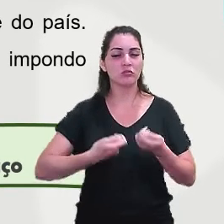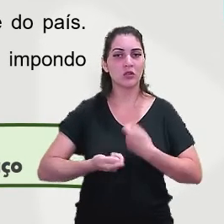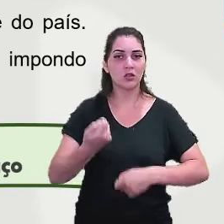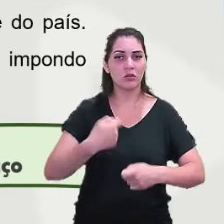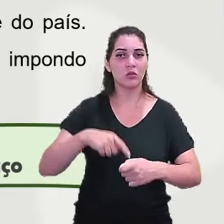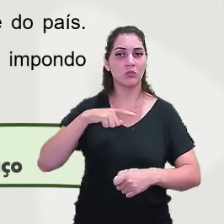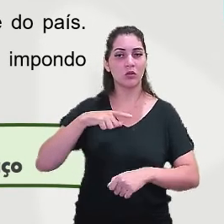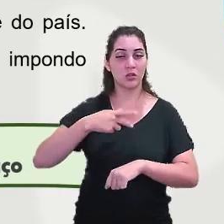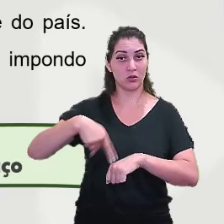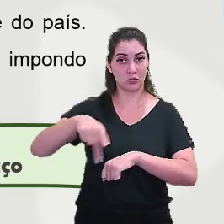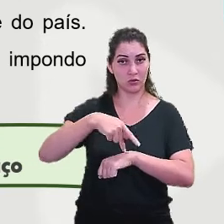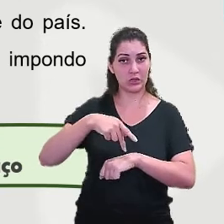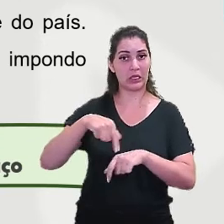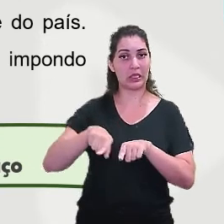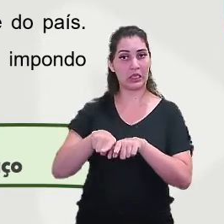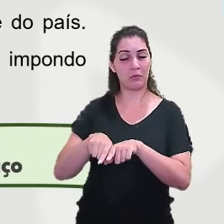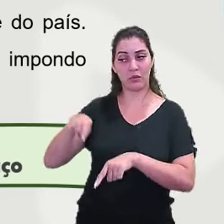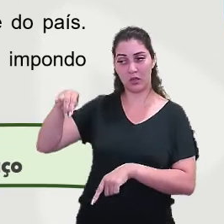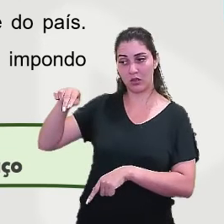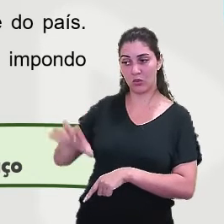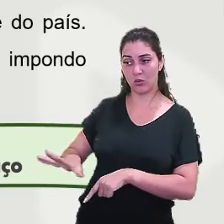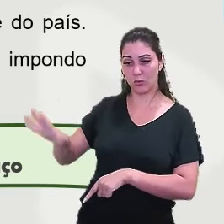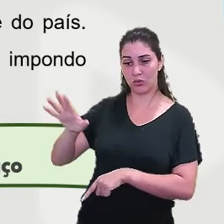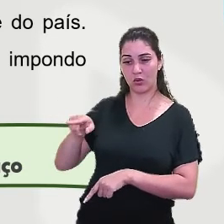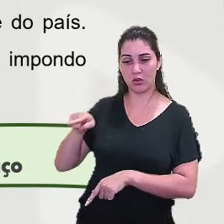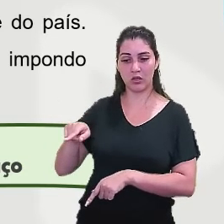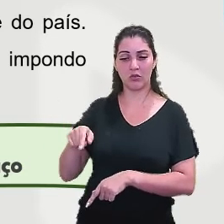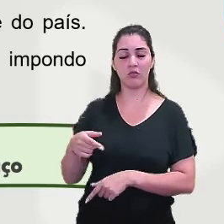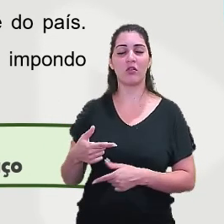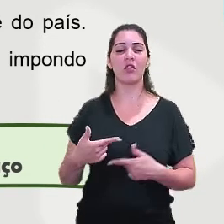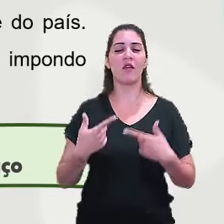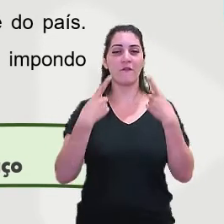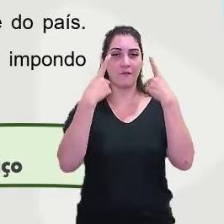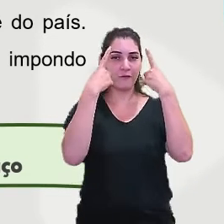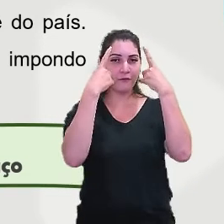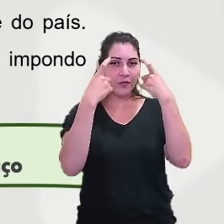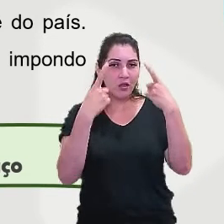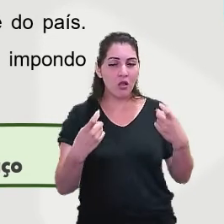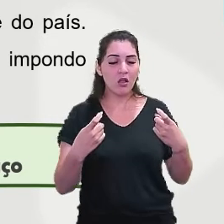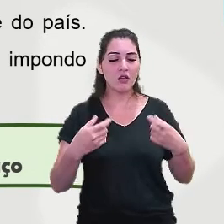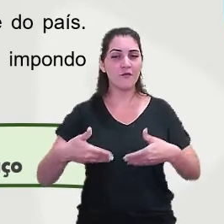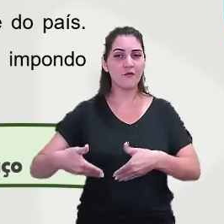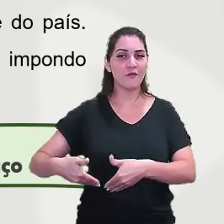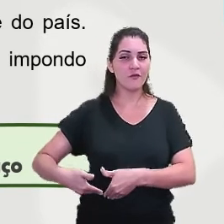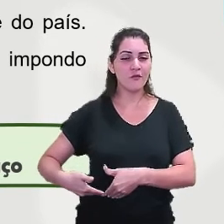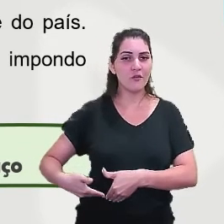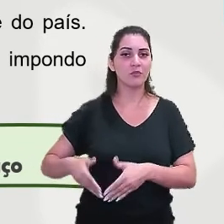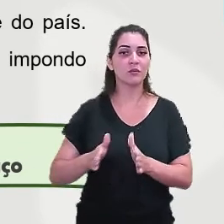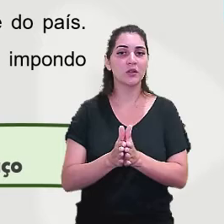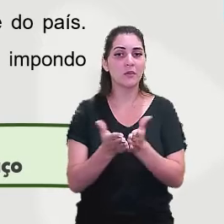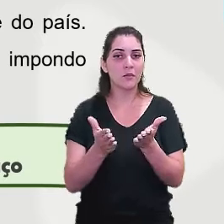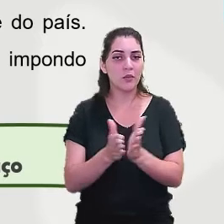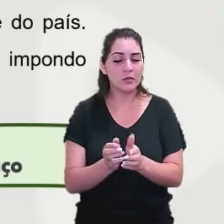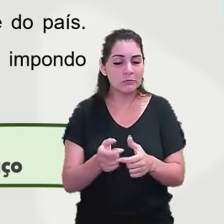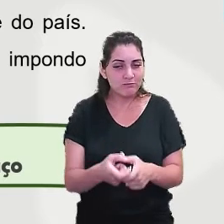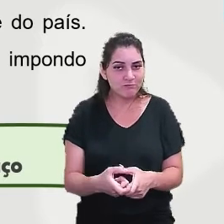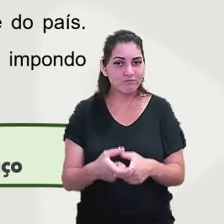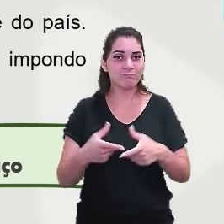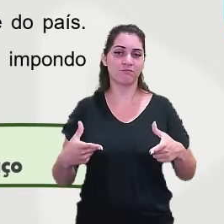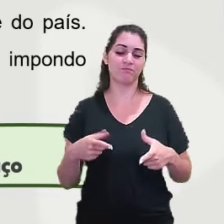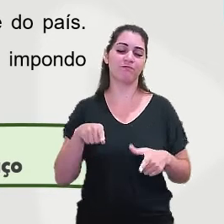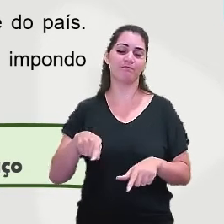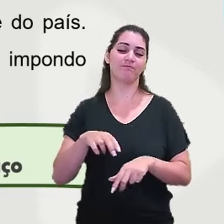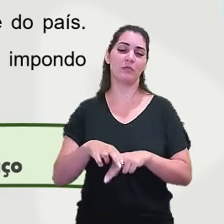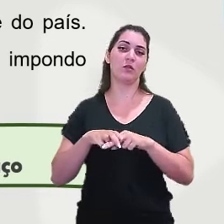sobretudo no Nordeste, onde a violência, a fome e a pobreza aumentavam. Sim, a partir do momento que